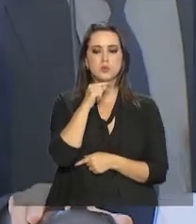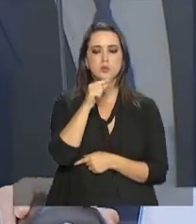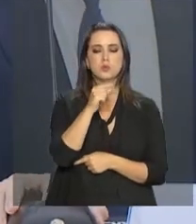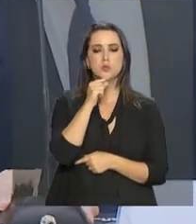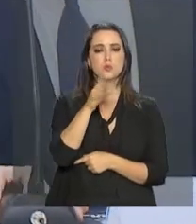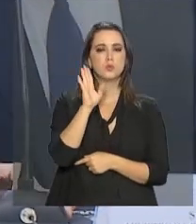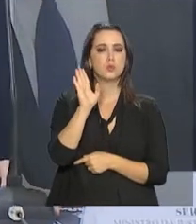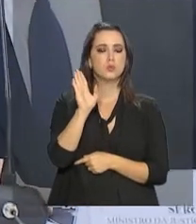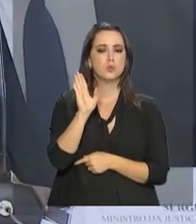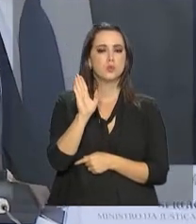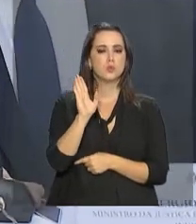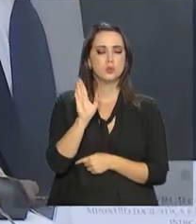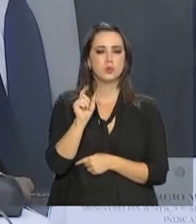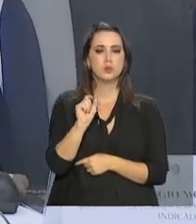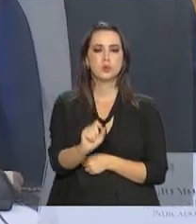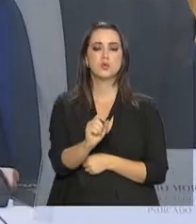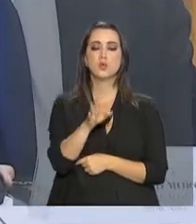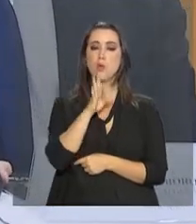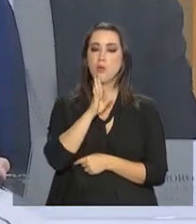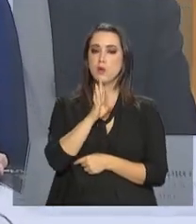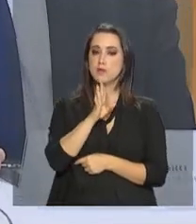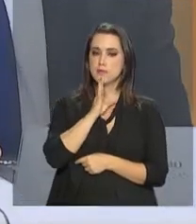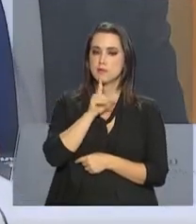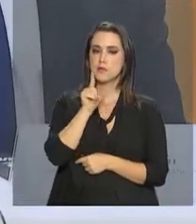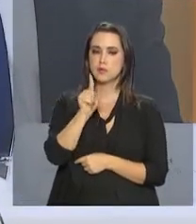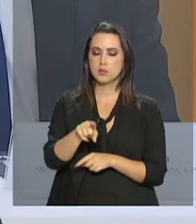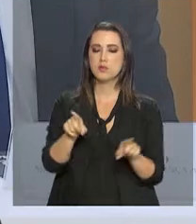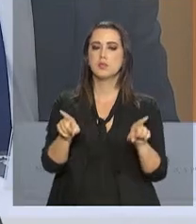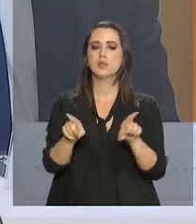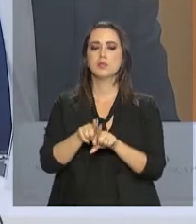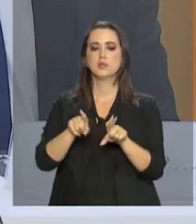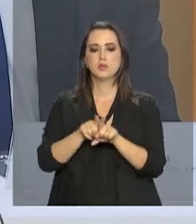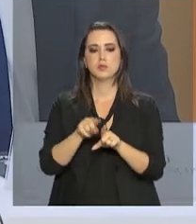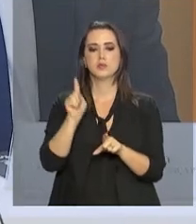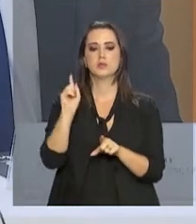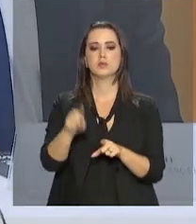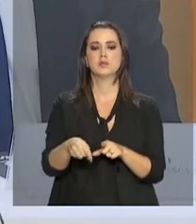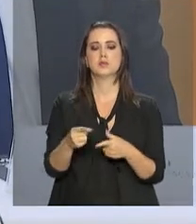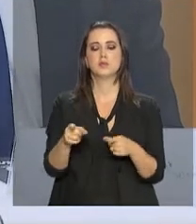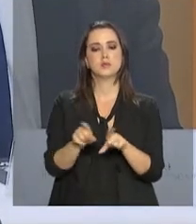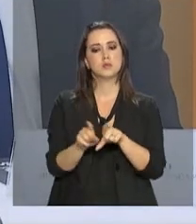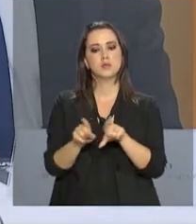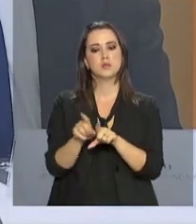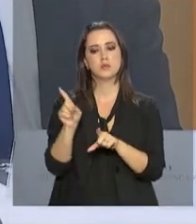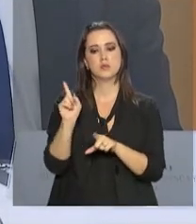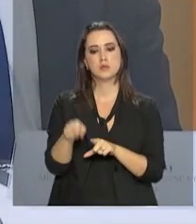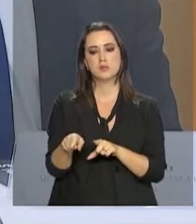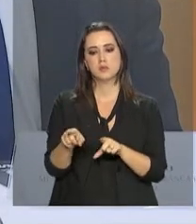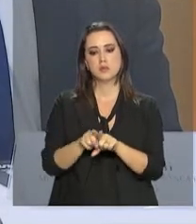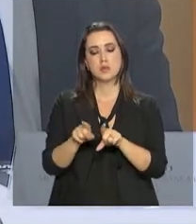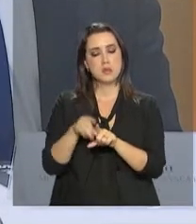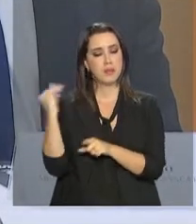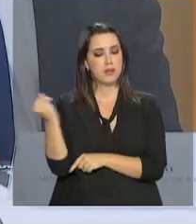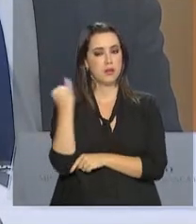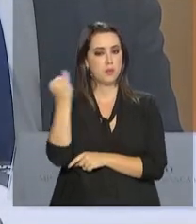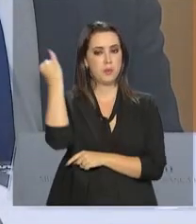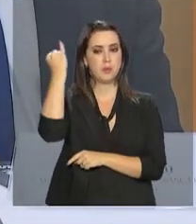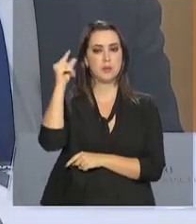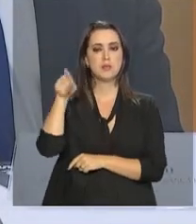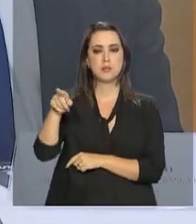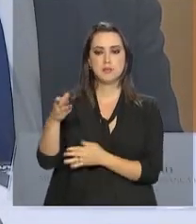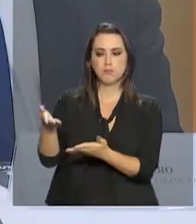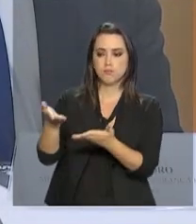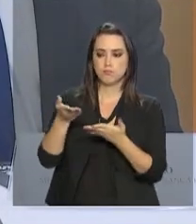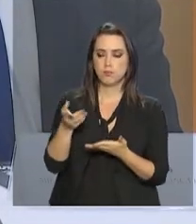de reconhecimento e também da importância que é